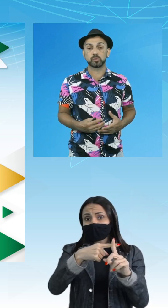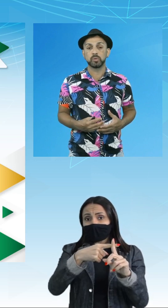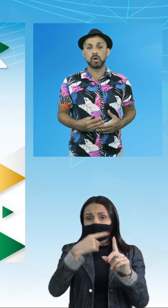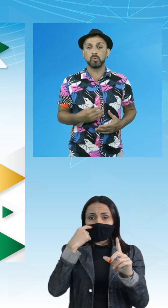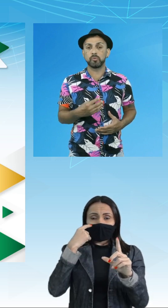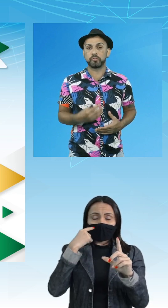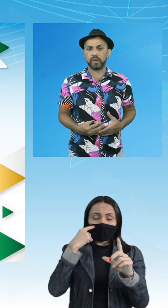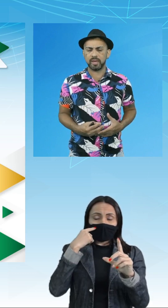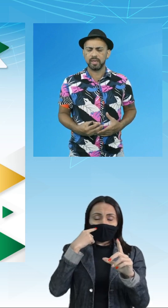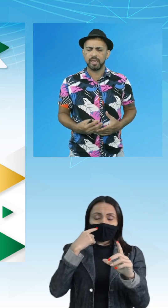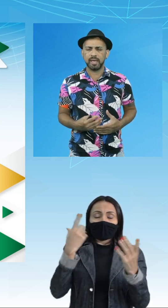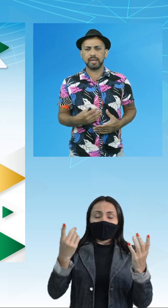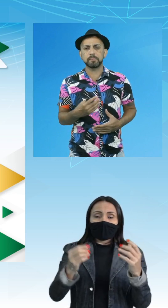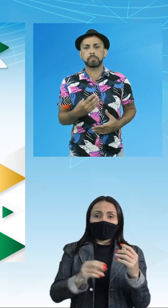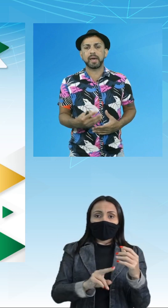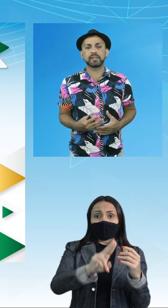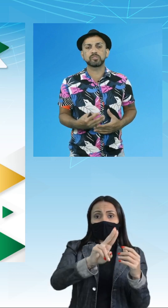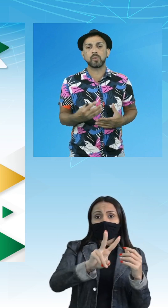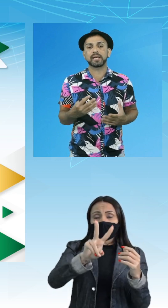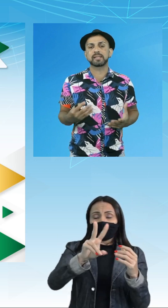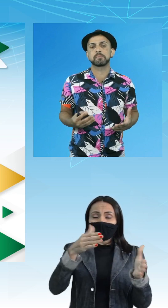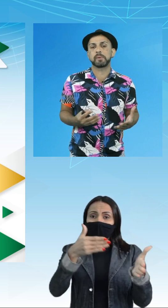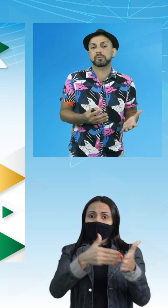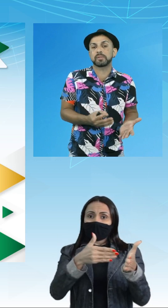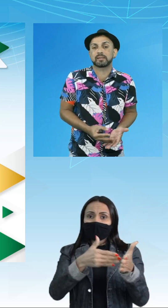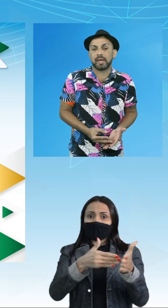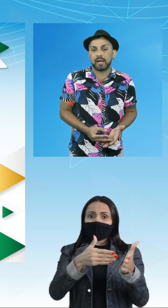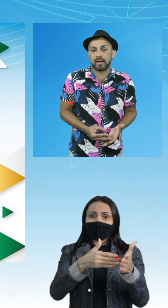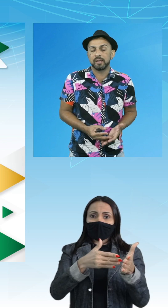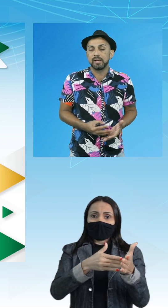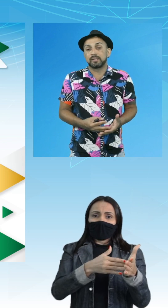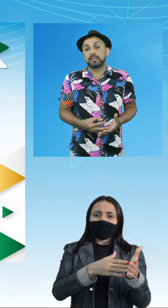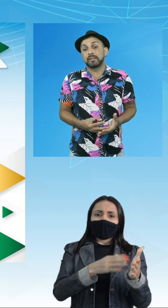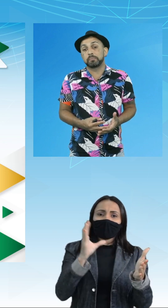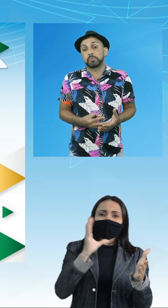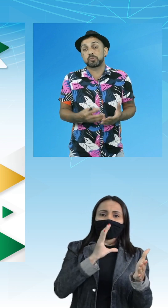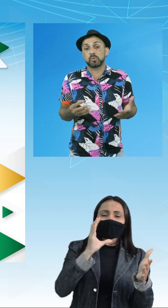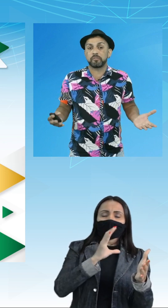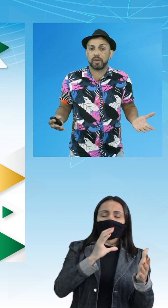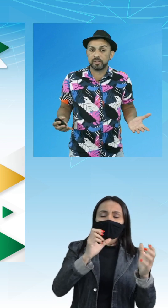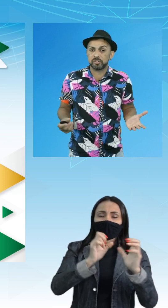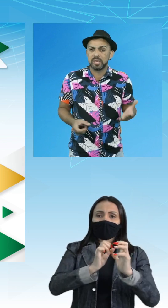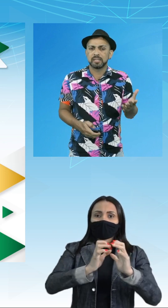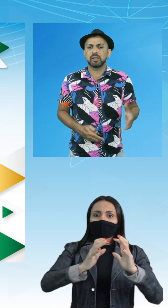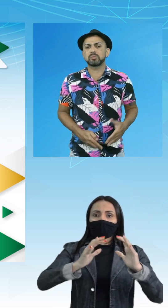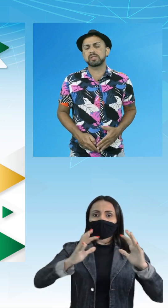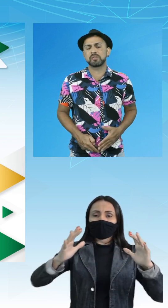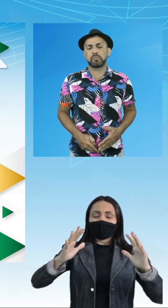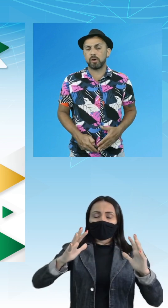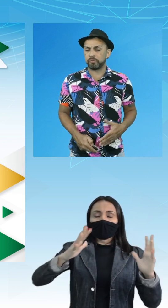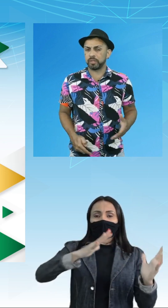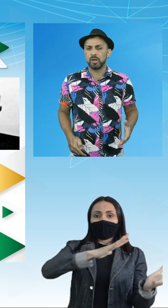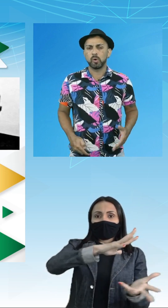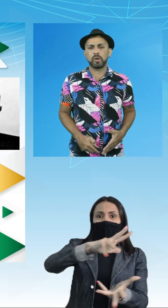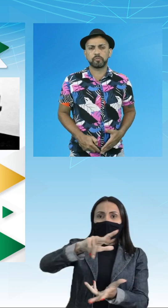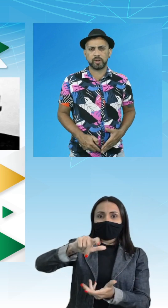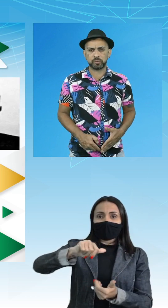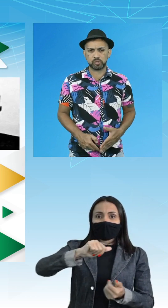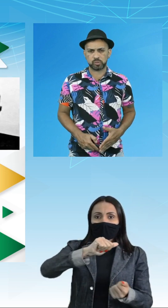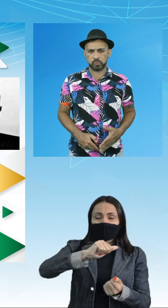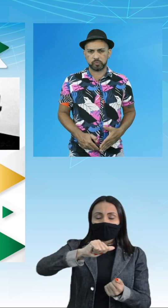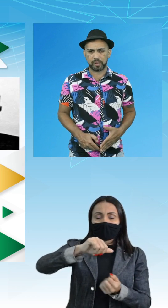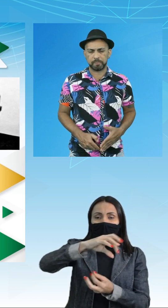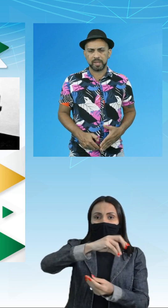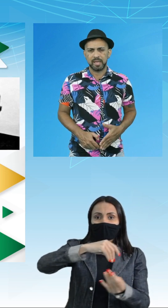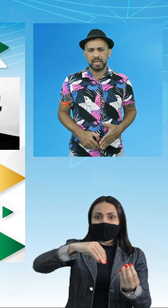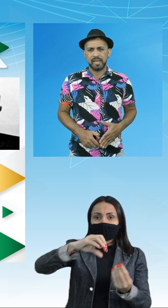filtro UV impede o aquecimento da Terra, que por sua vez não desenvolve o efeito